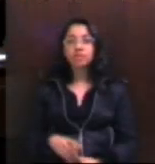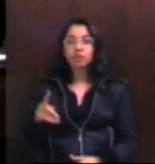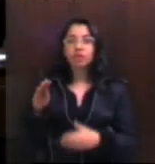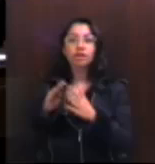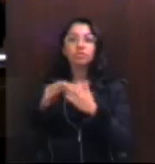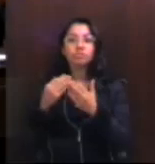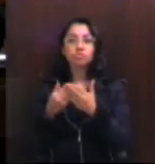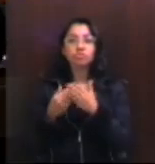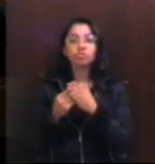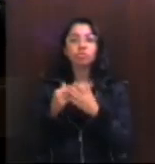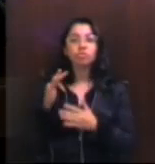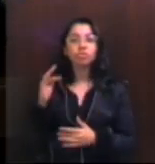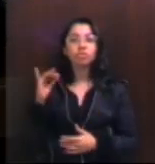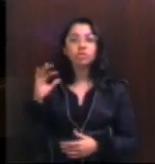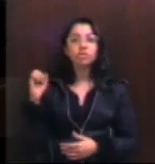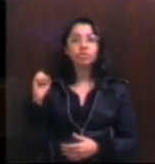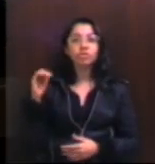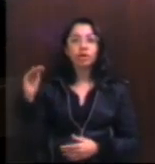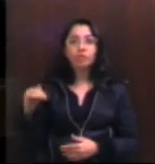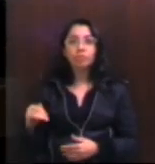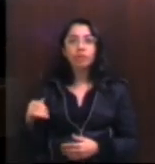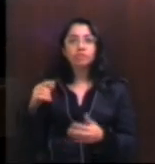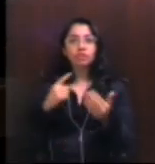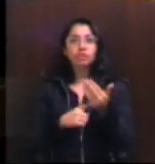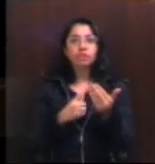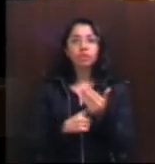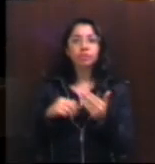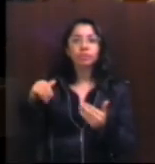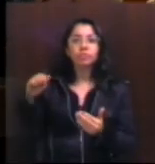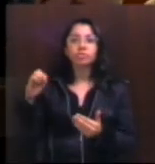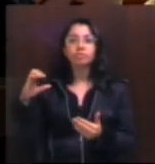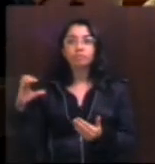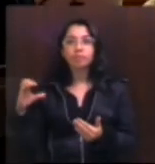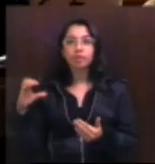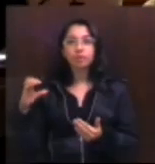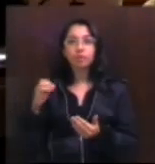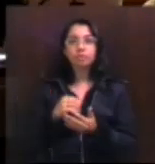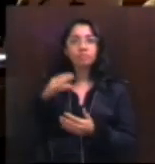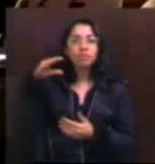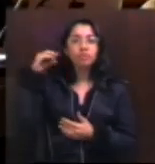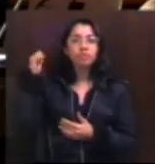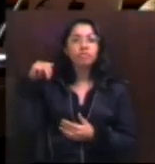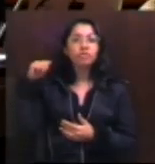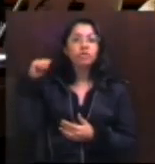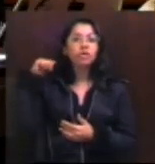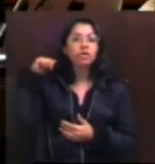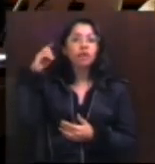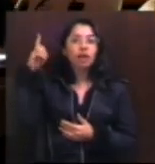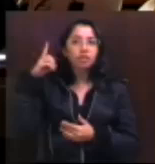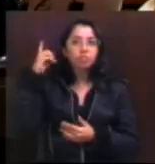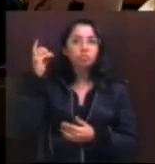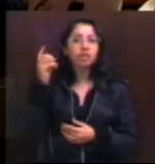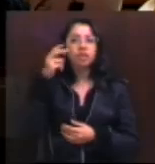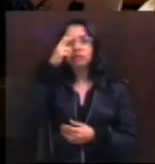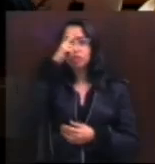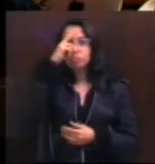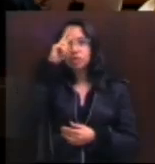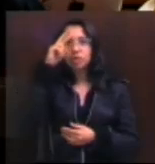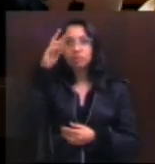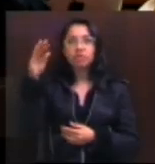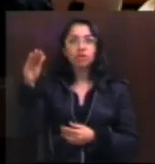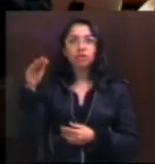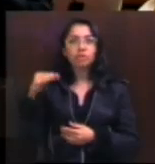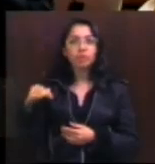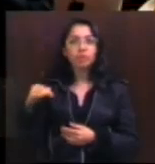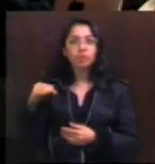eu fui para o Julinho, abaixo o acordo MEC-U-Zaide. E eu ouvia a Manuela, a Jussara, e lembrava disso. Abaixo